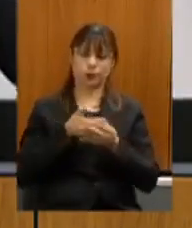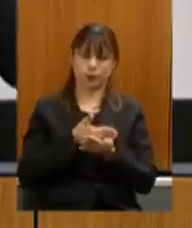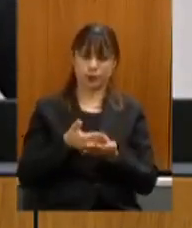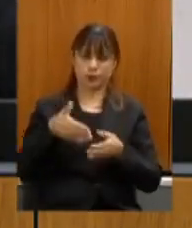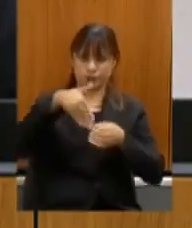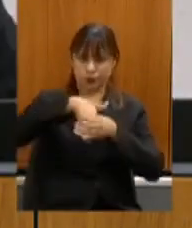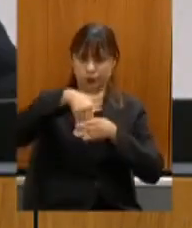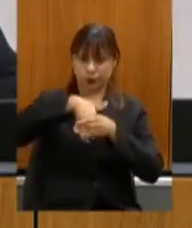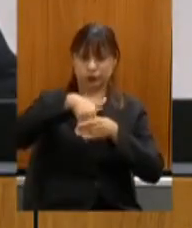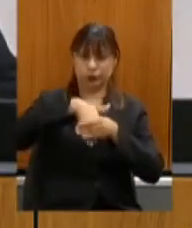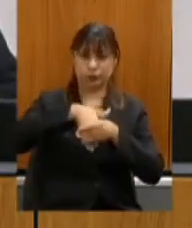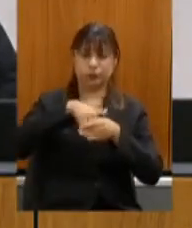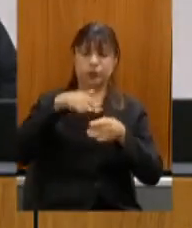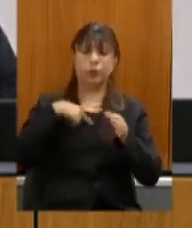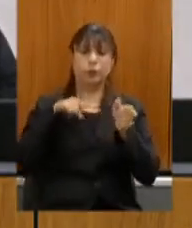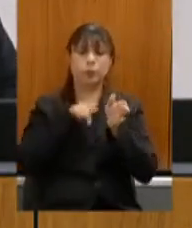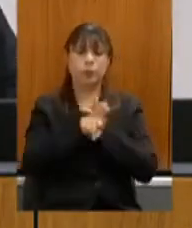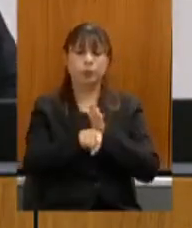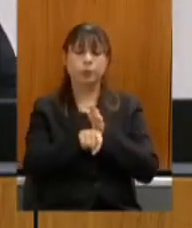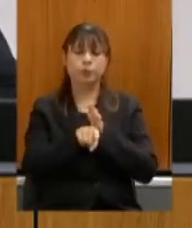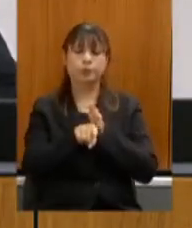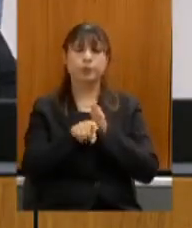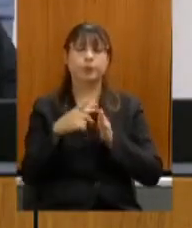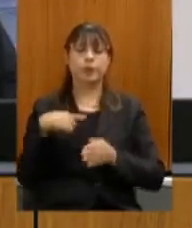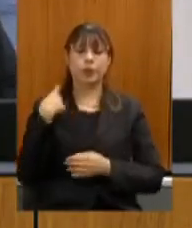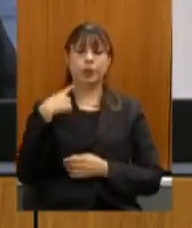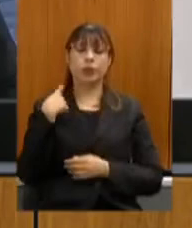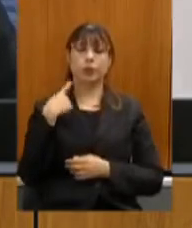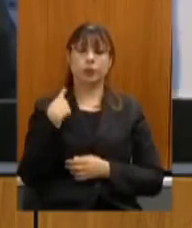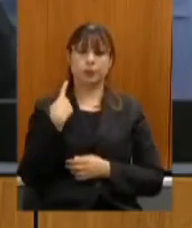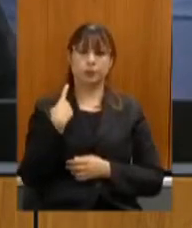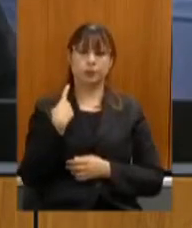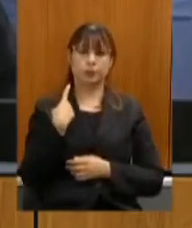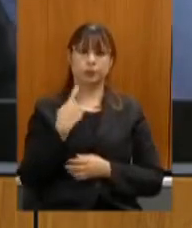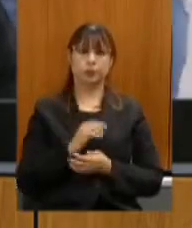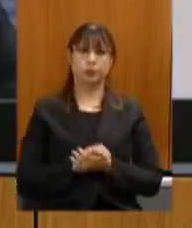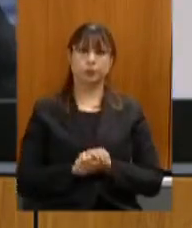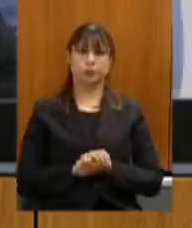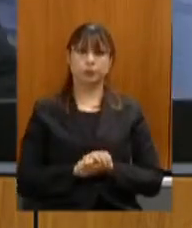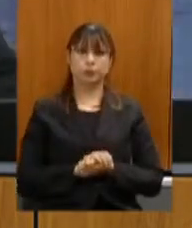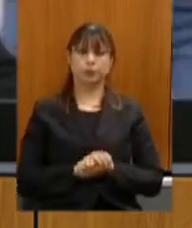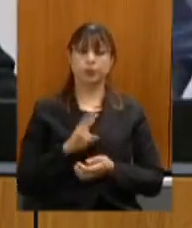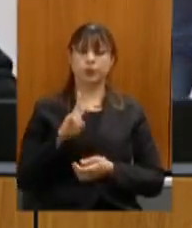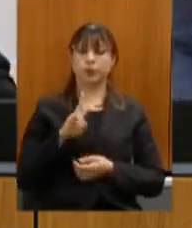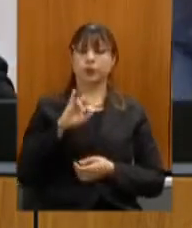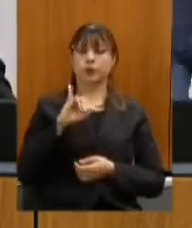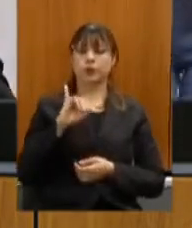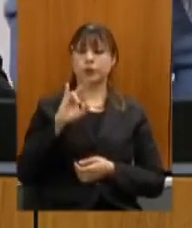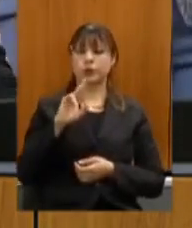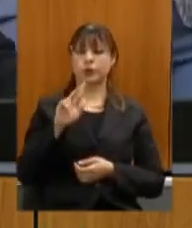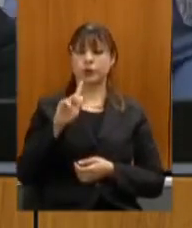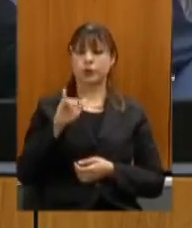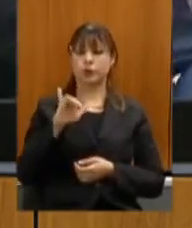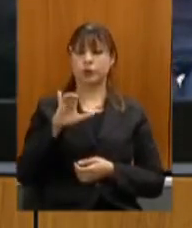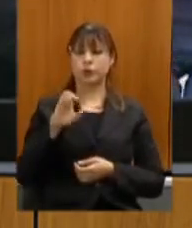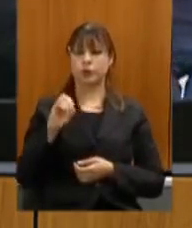consulto deputado virgílio guimarães